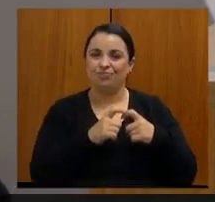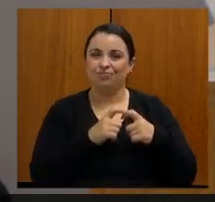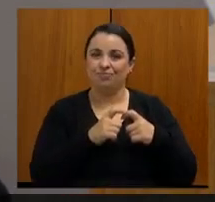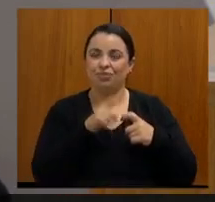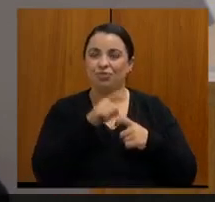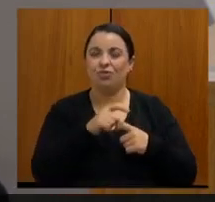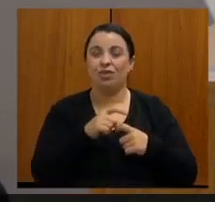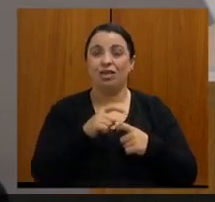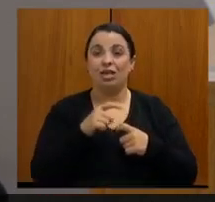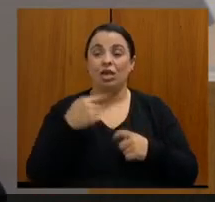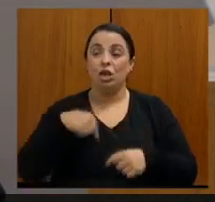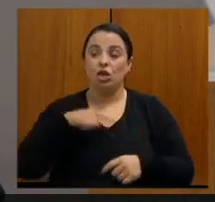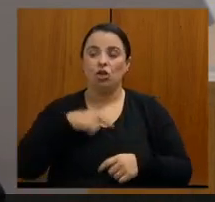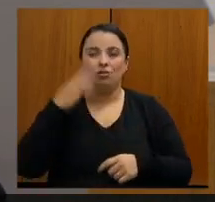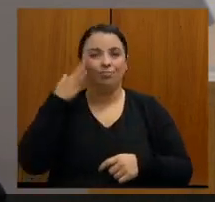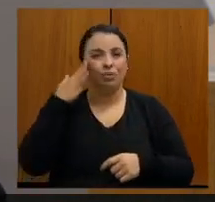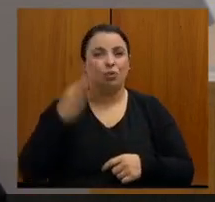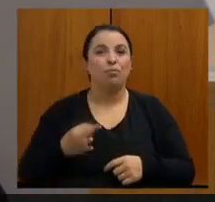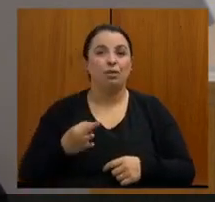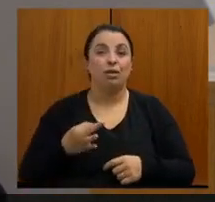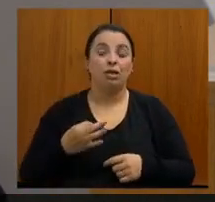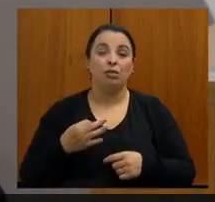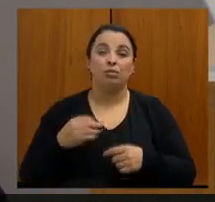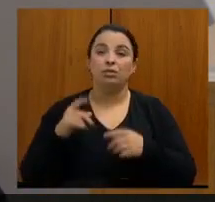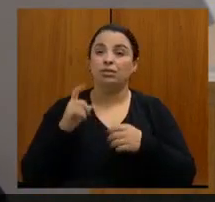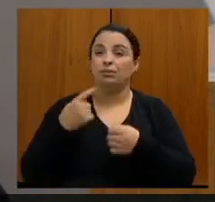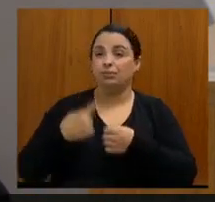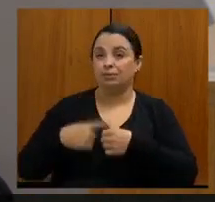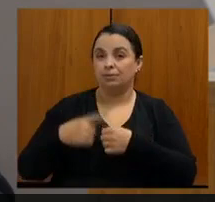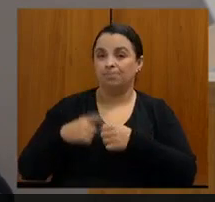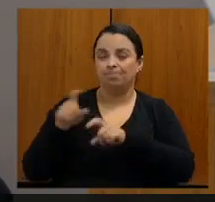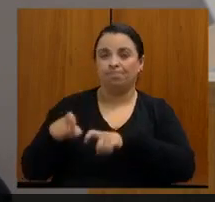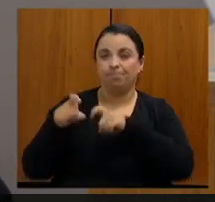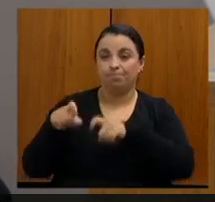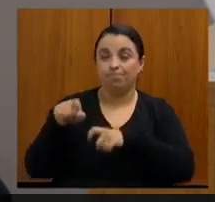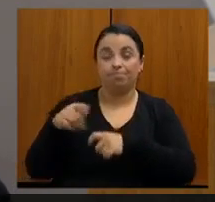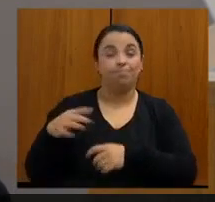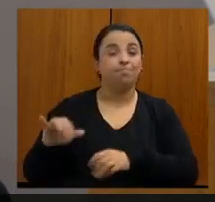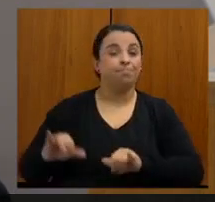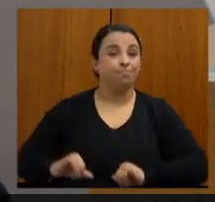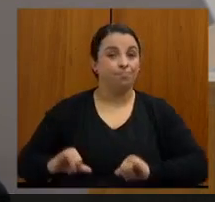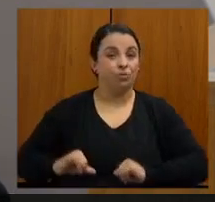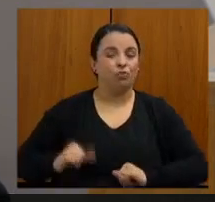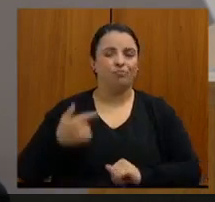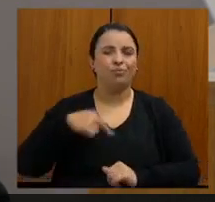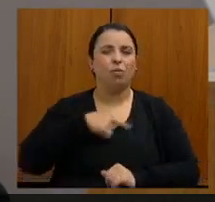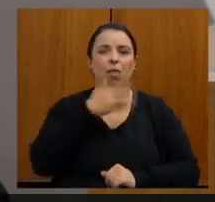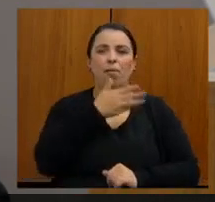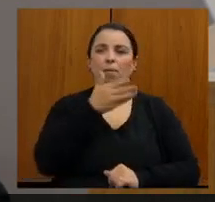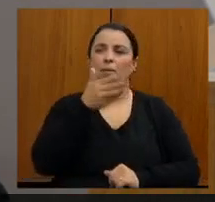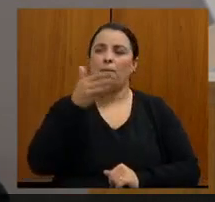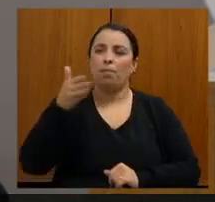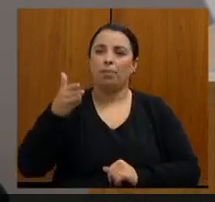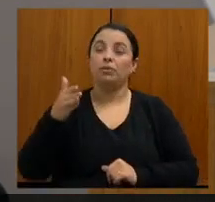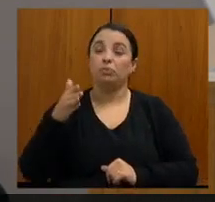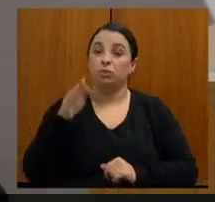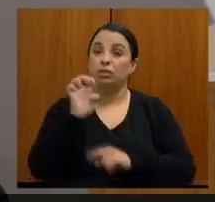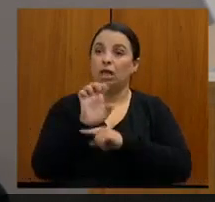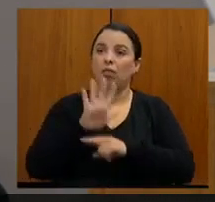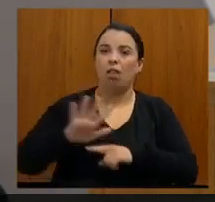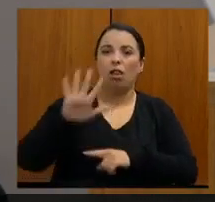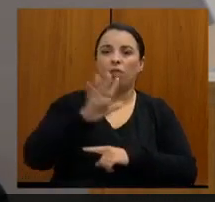gente entende o que a cidade do interior sofre na ponta. Então, nós que rodamos o Estado inteiro, a gente